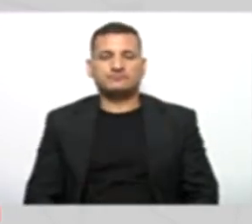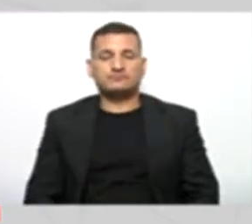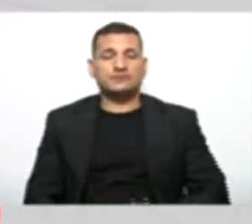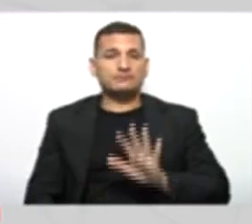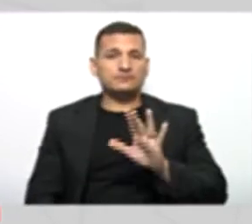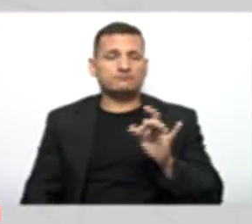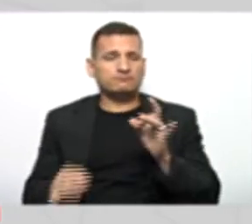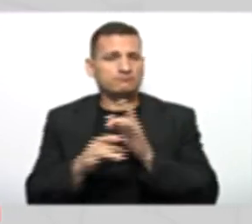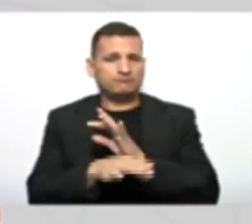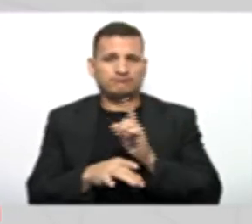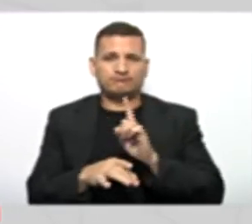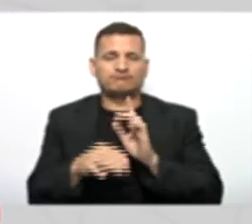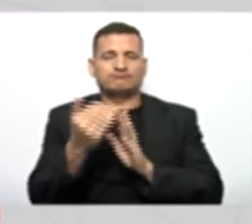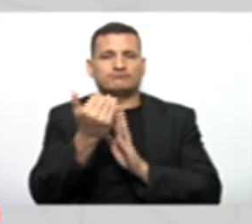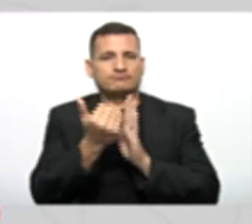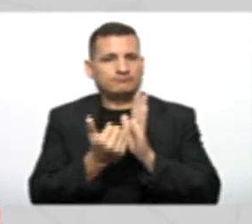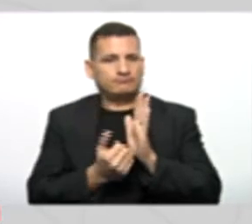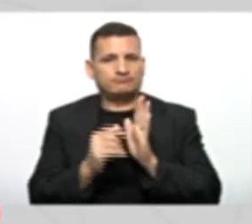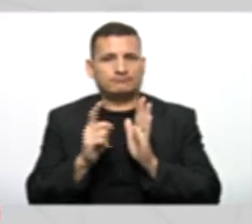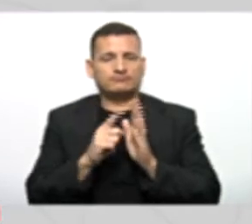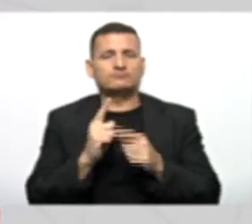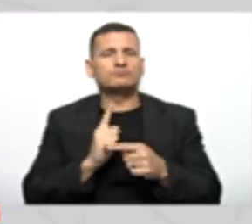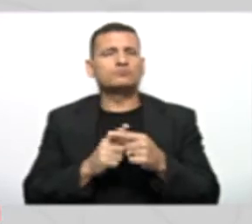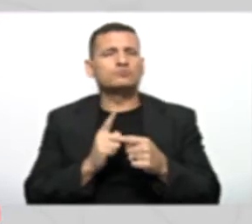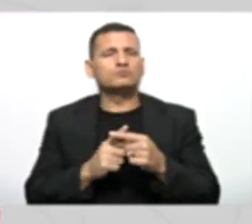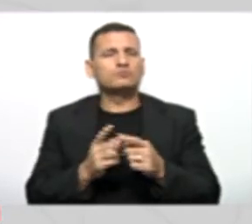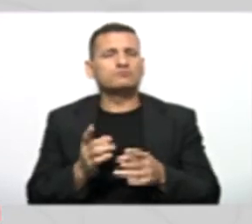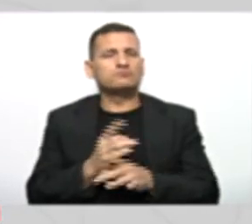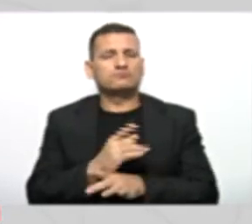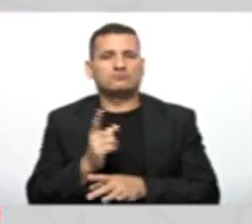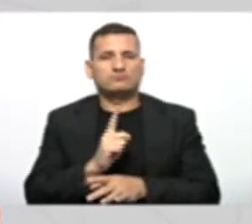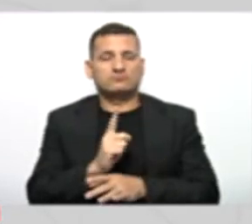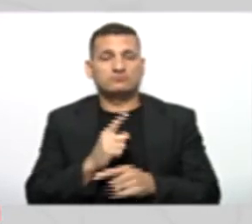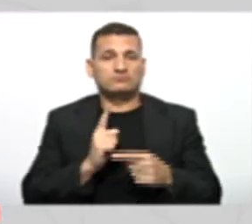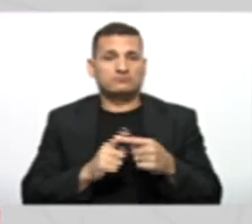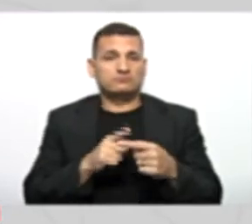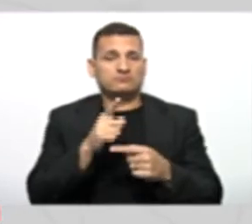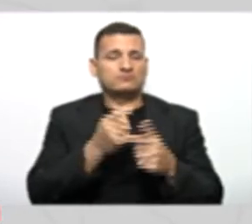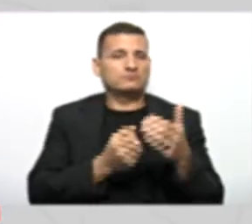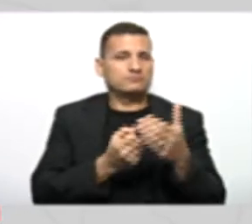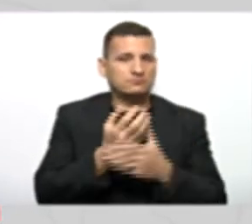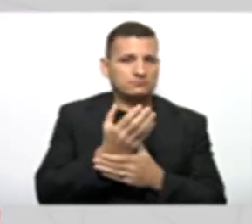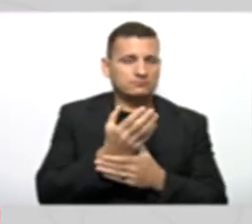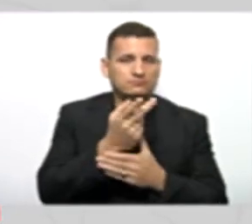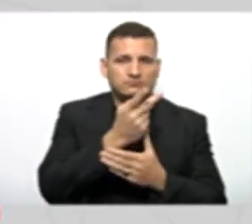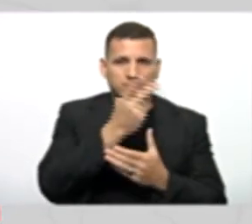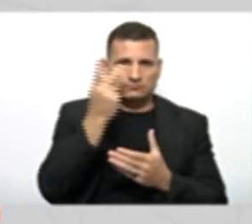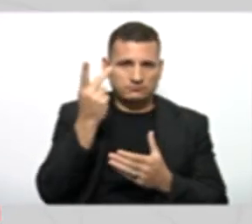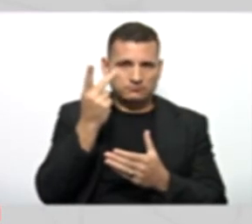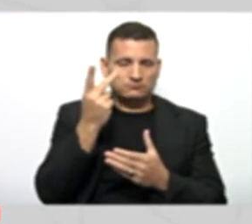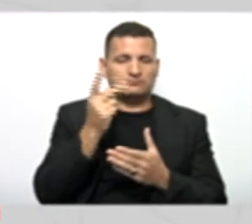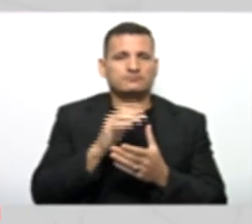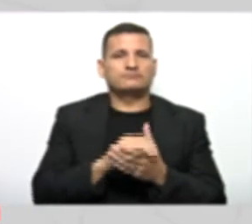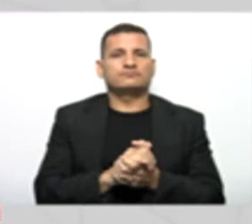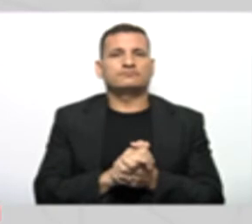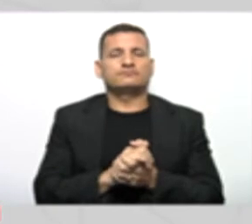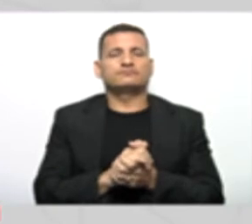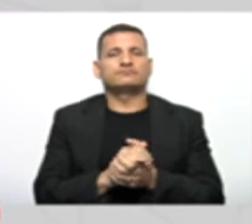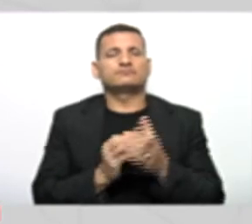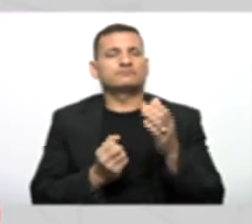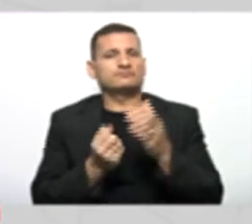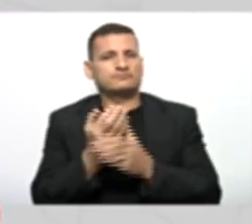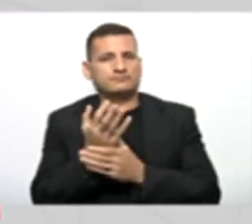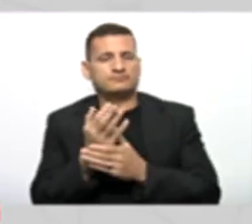não acabou O nosso programa Pessoal Por que não acabou? Você criou a classe pessoa Que é a classe pai E criou as duas